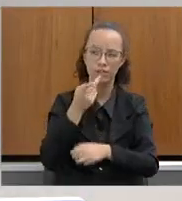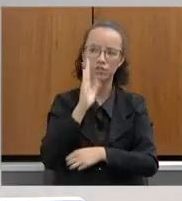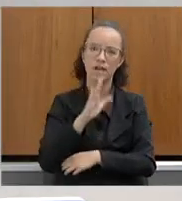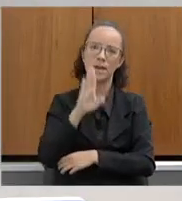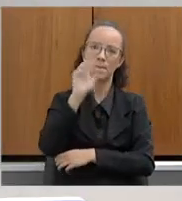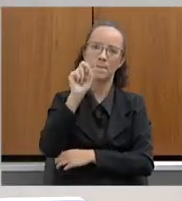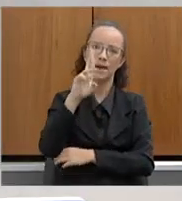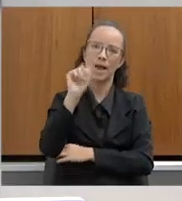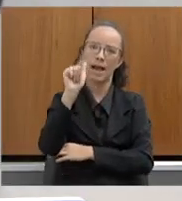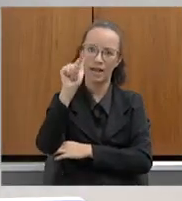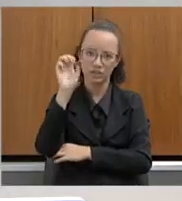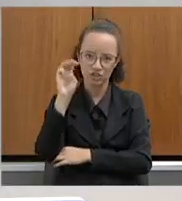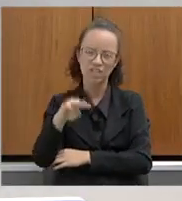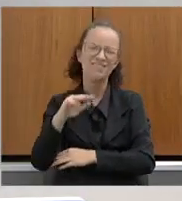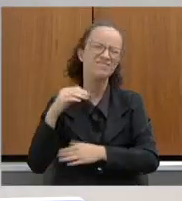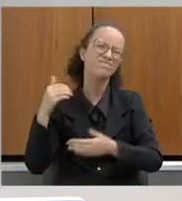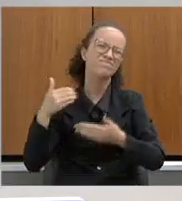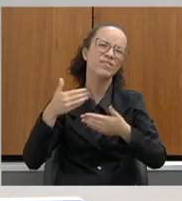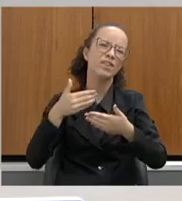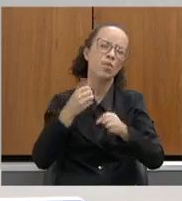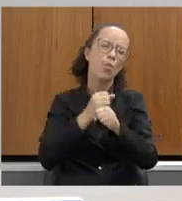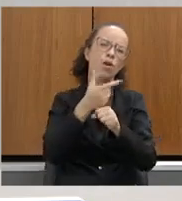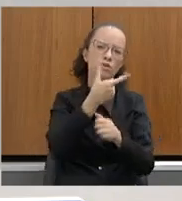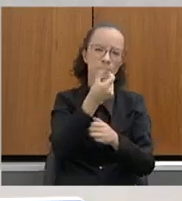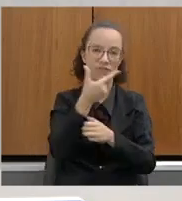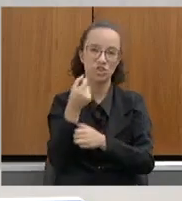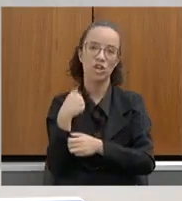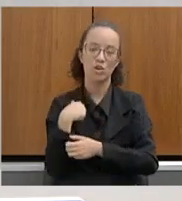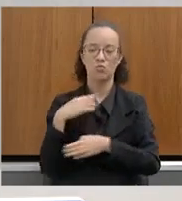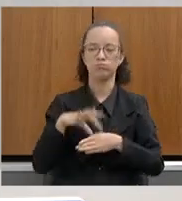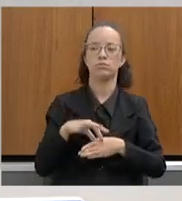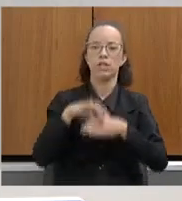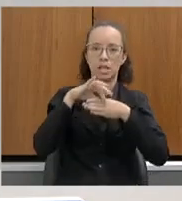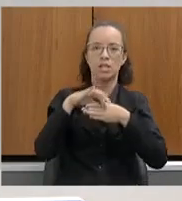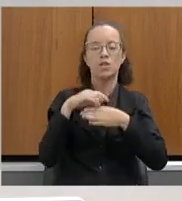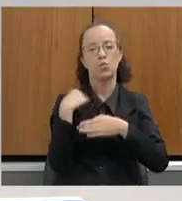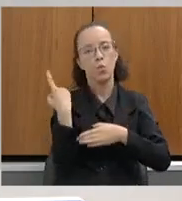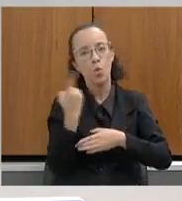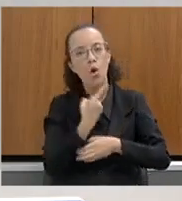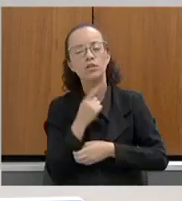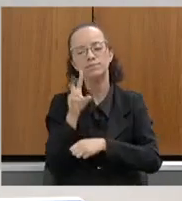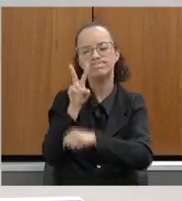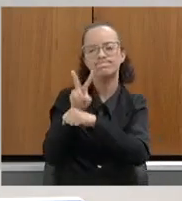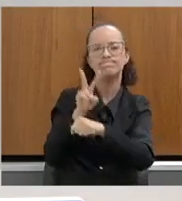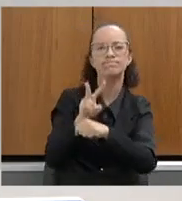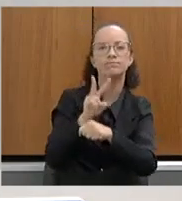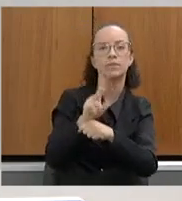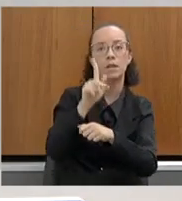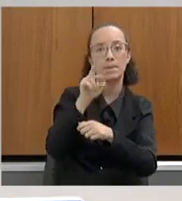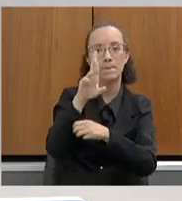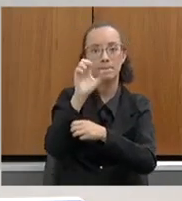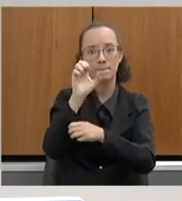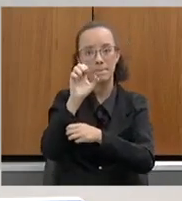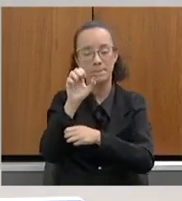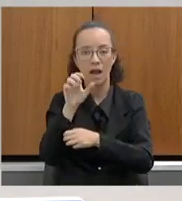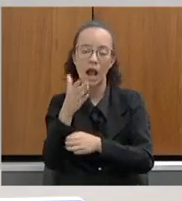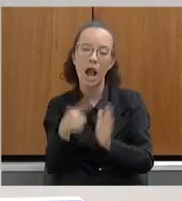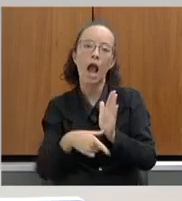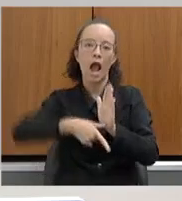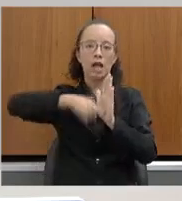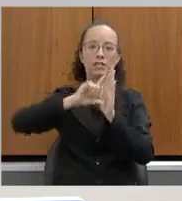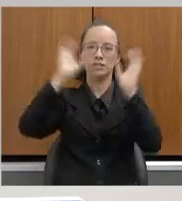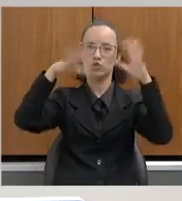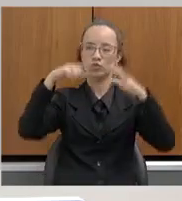Desde 2020, quando assumi a secretaria, nós instituímos uma fiscalização pré-período chuvoso, para que a gente possa